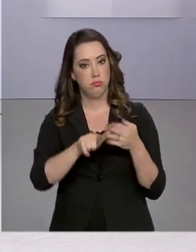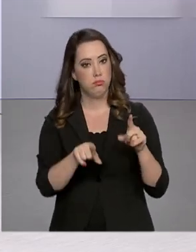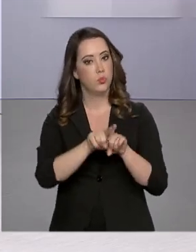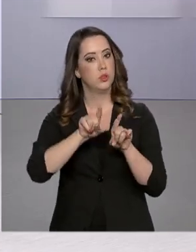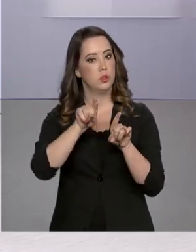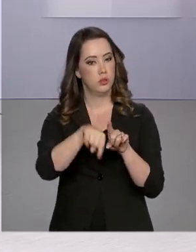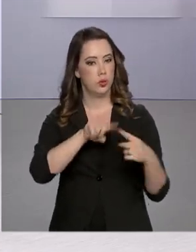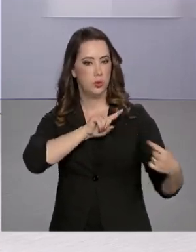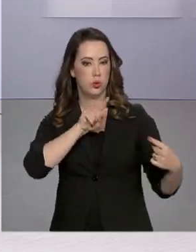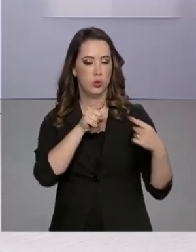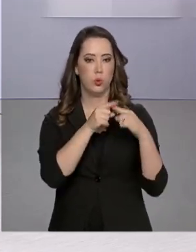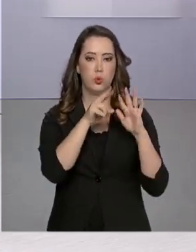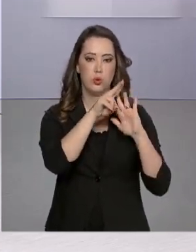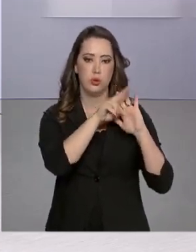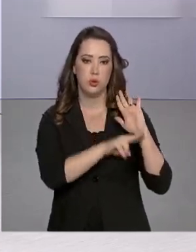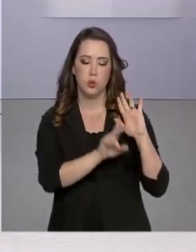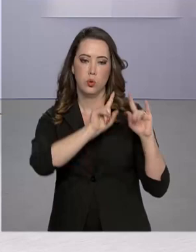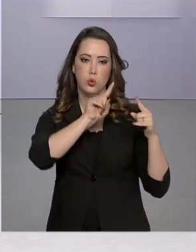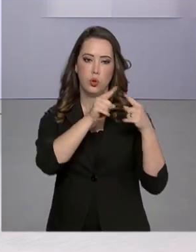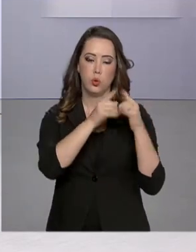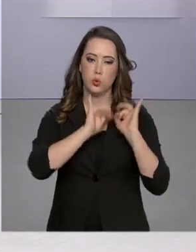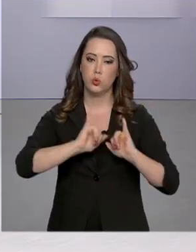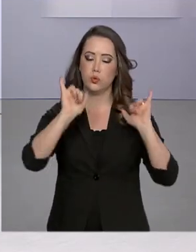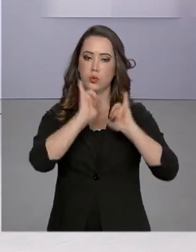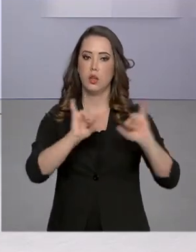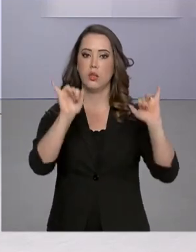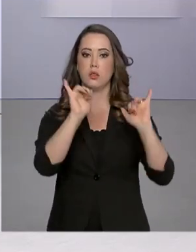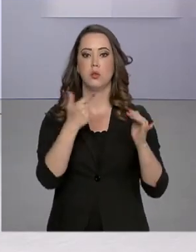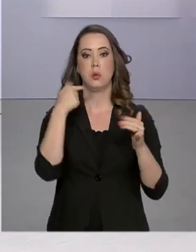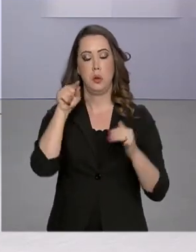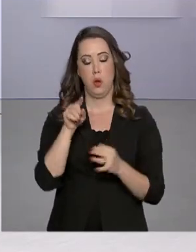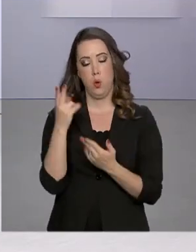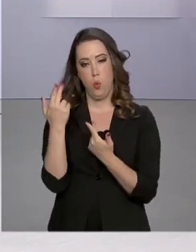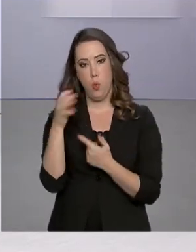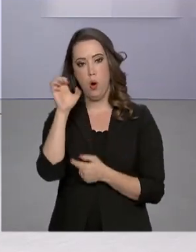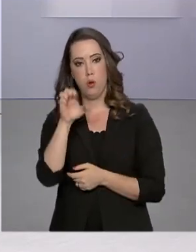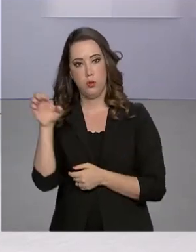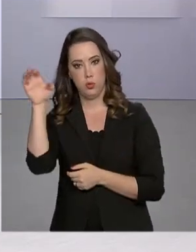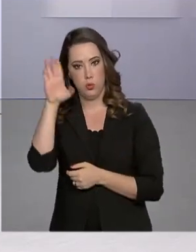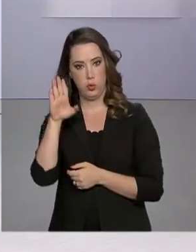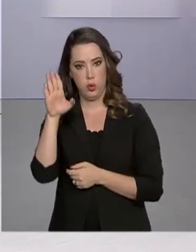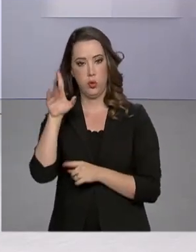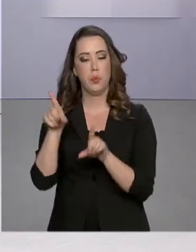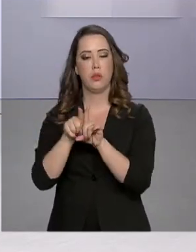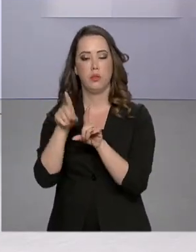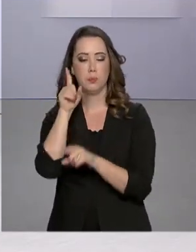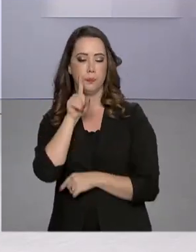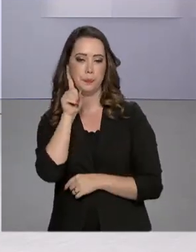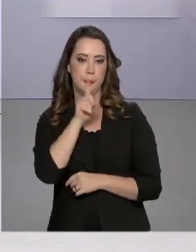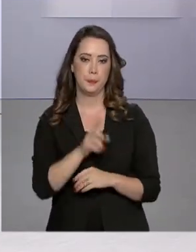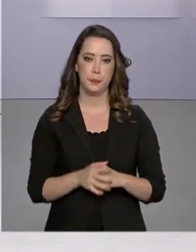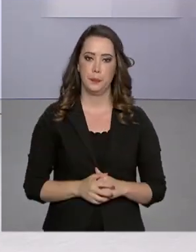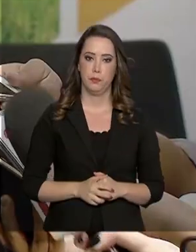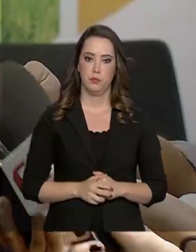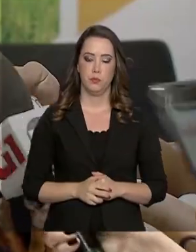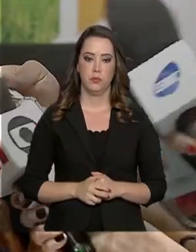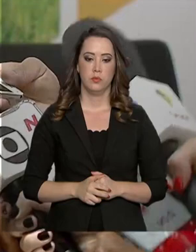Ministério, se assemelham aos divulgados pela Autoridade de Segurança Alimentar da Europa e Estados Unidos.